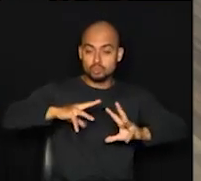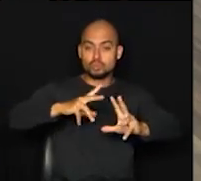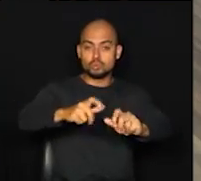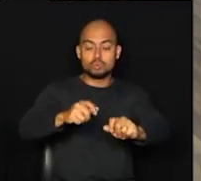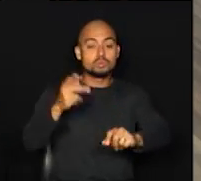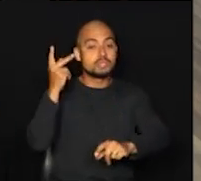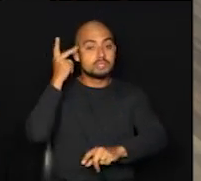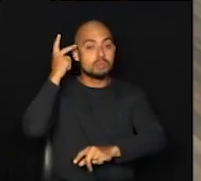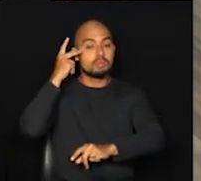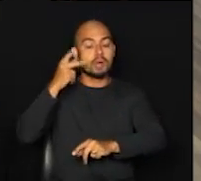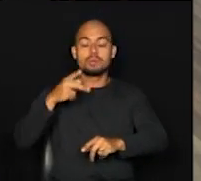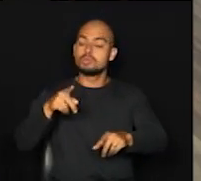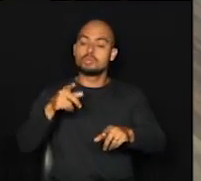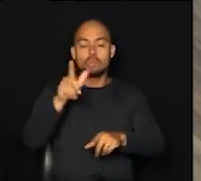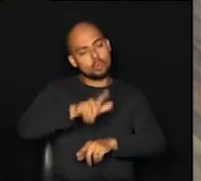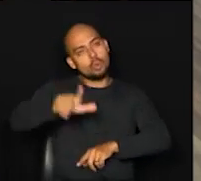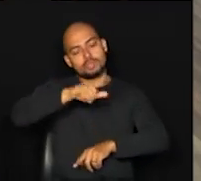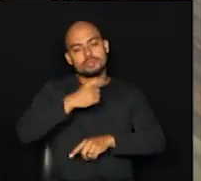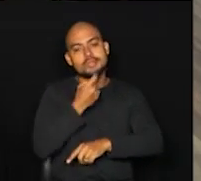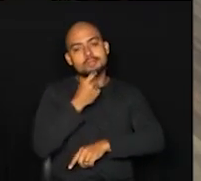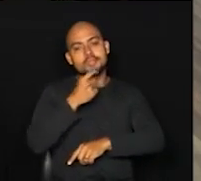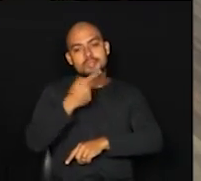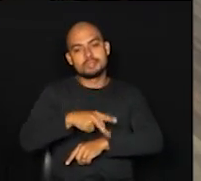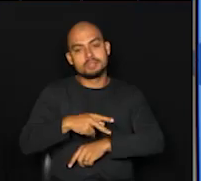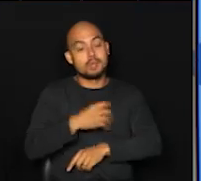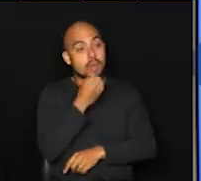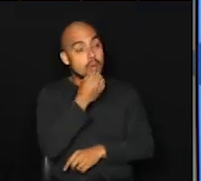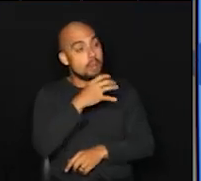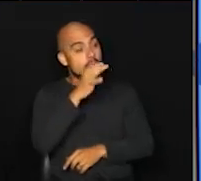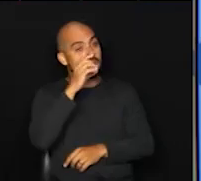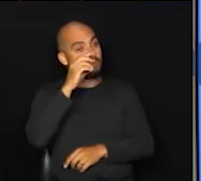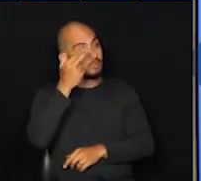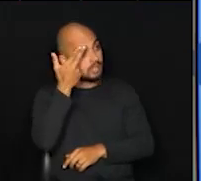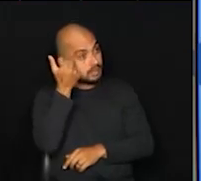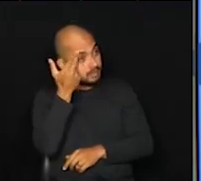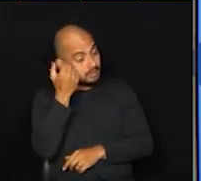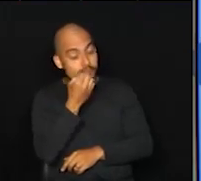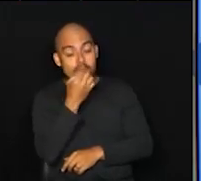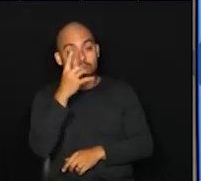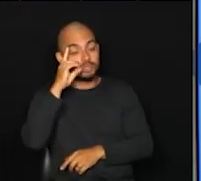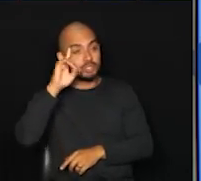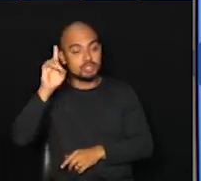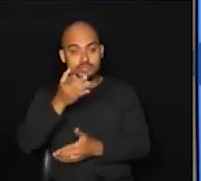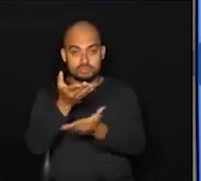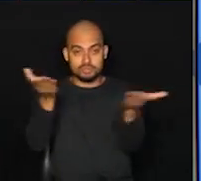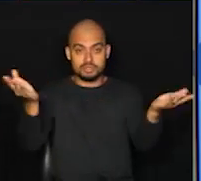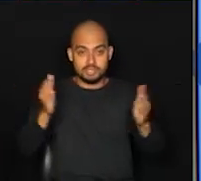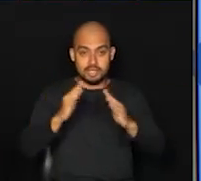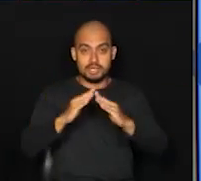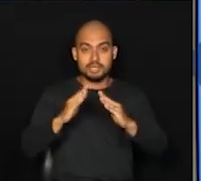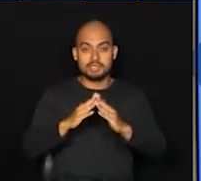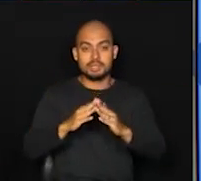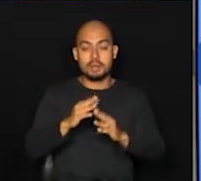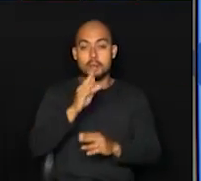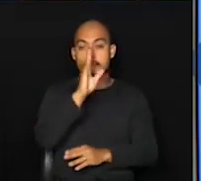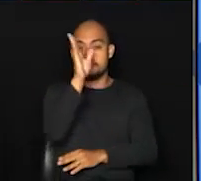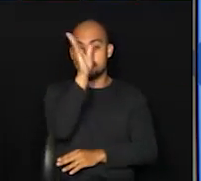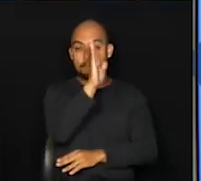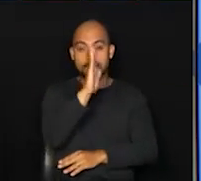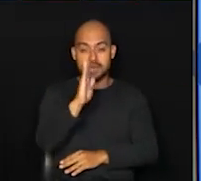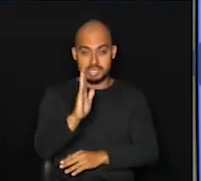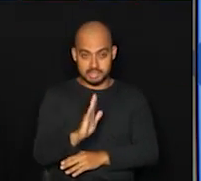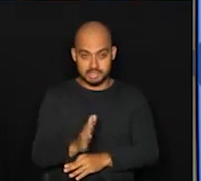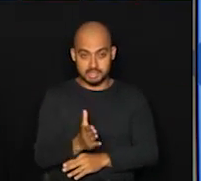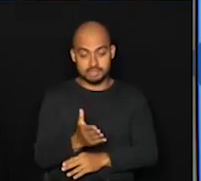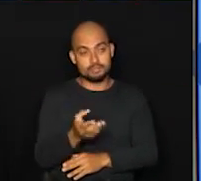claro no município de Campinas. Bom dia Gabriel, bom dia você aí de casa, olha só, no Brasil até a data desta